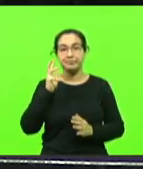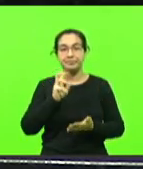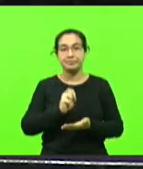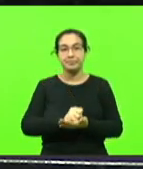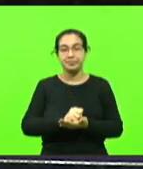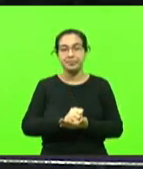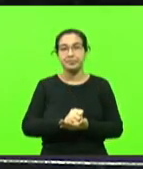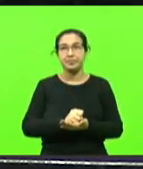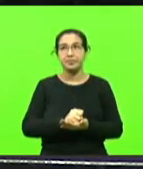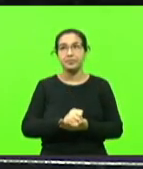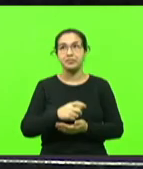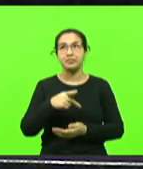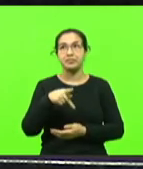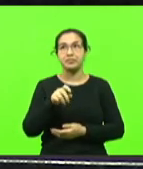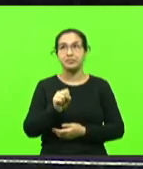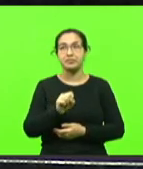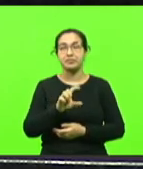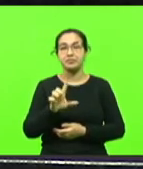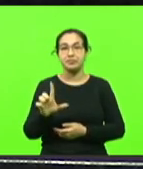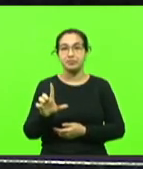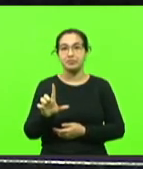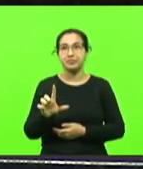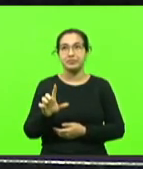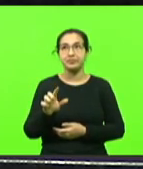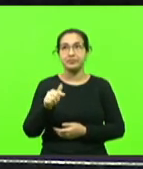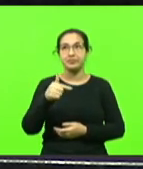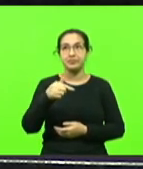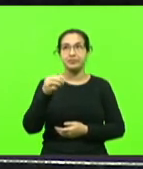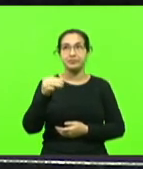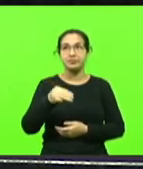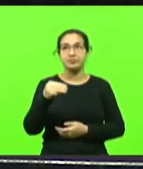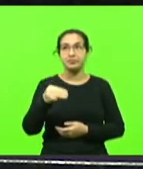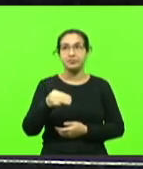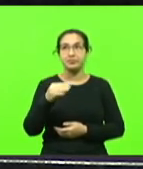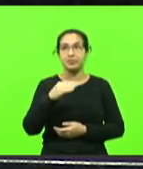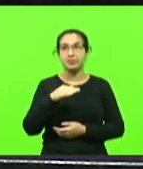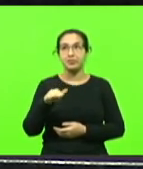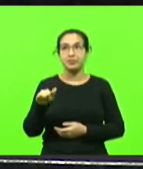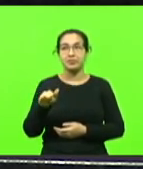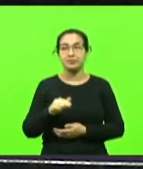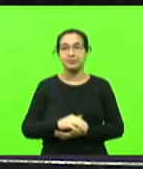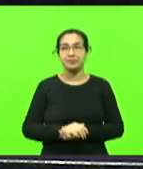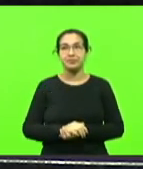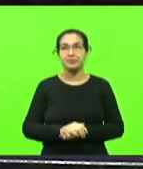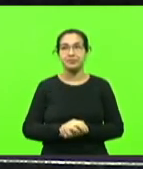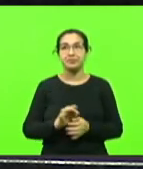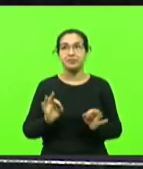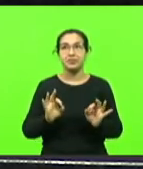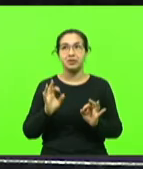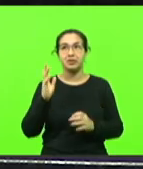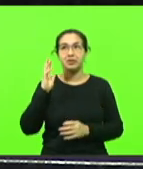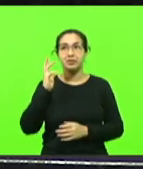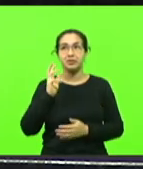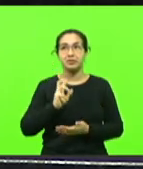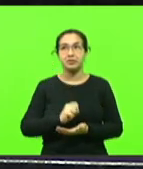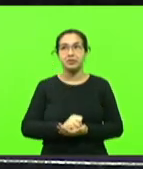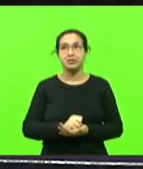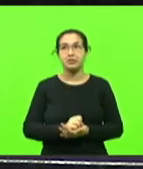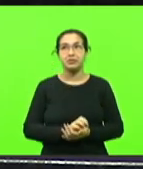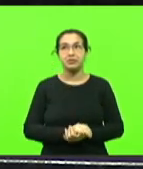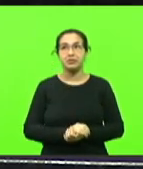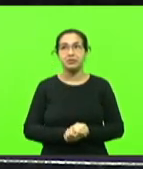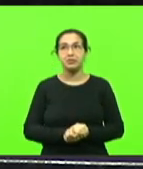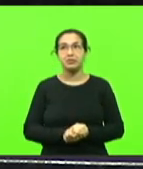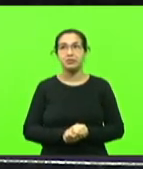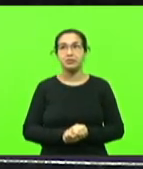palavra, PSL, pelo tempo de até 7 minutos e meio, também não havendo... Posso usar, presidente? Claro,